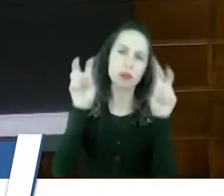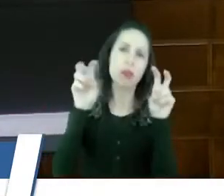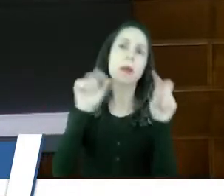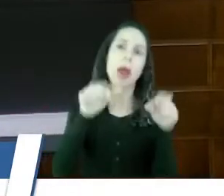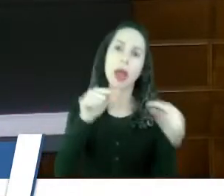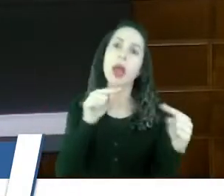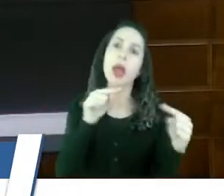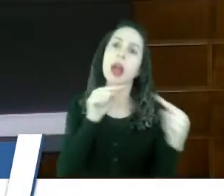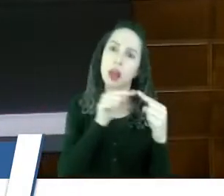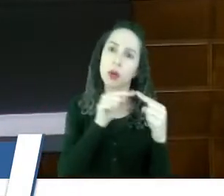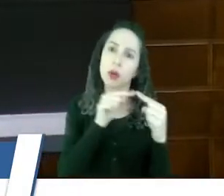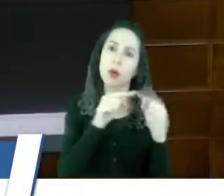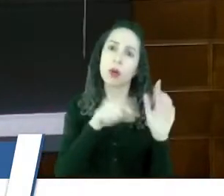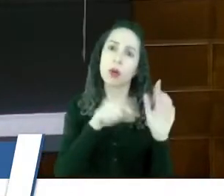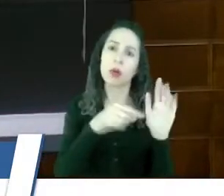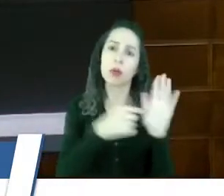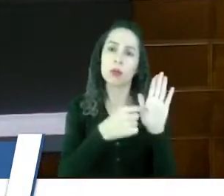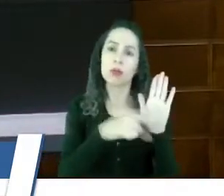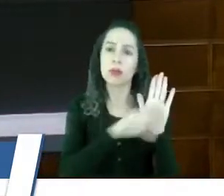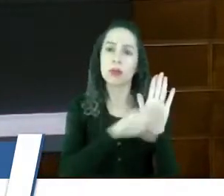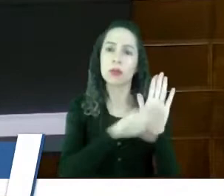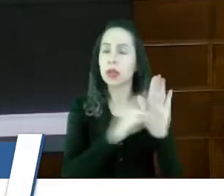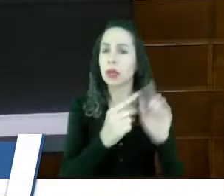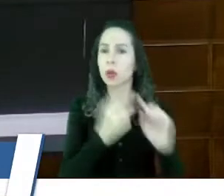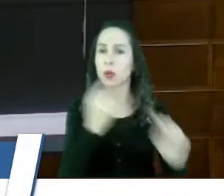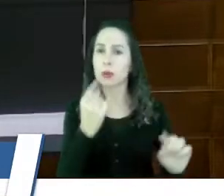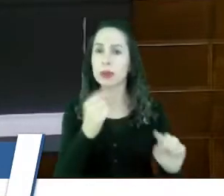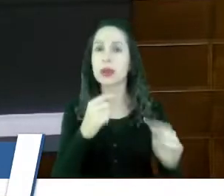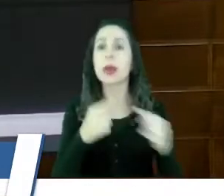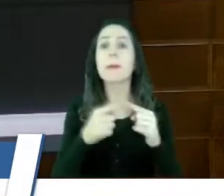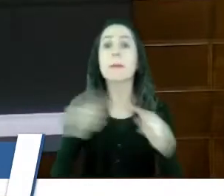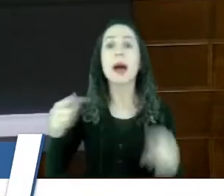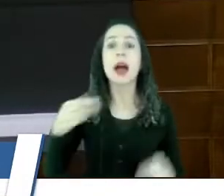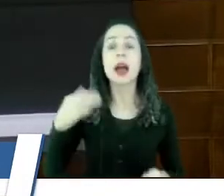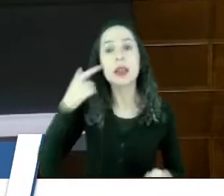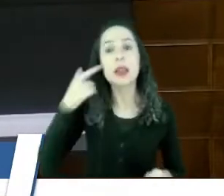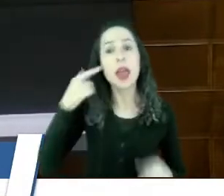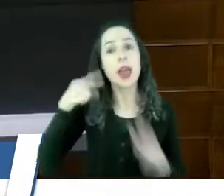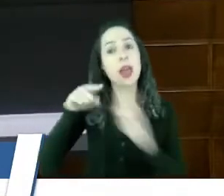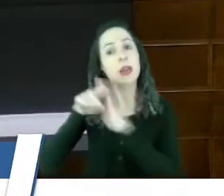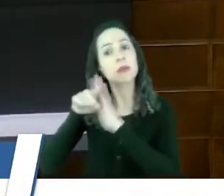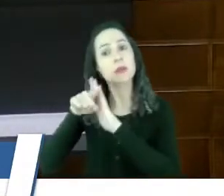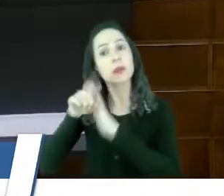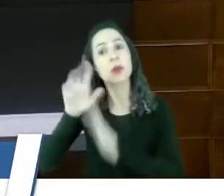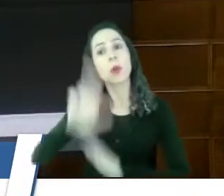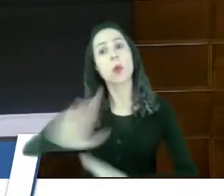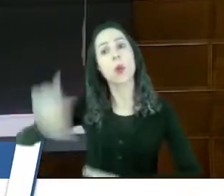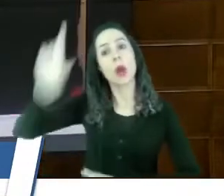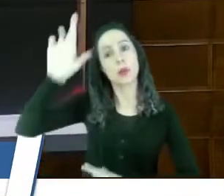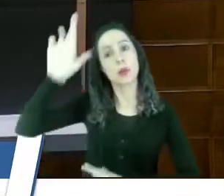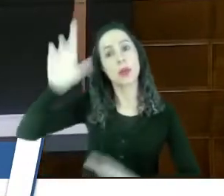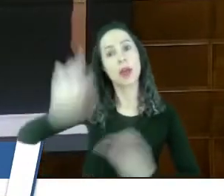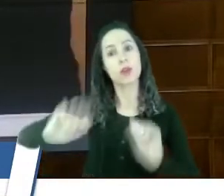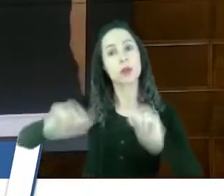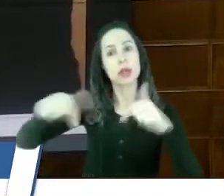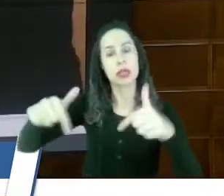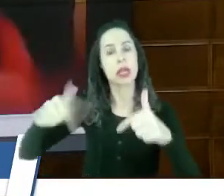assim no presente caso. E esse é um juízo que deve ser feito ao titular da ação. Não cabe a nós